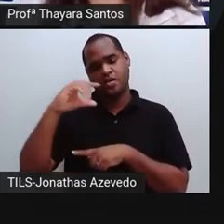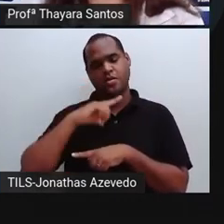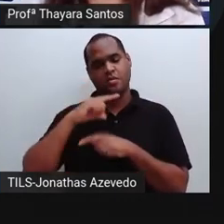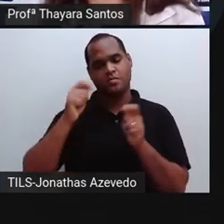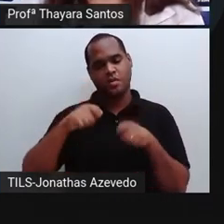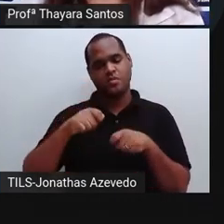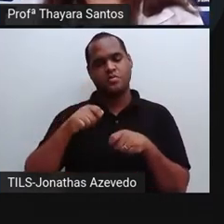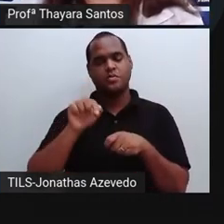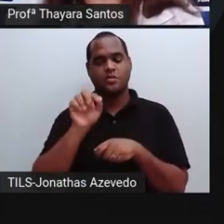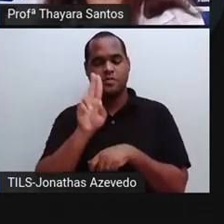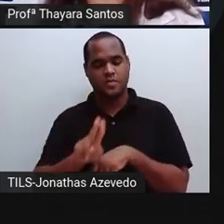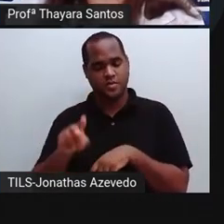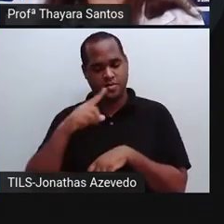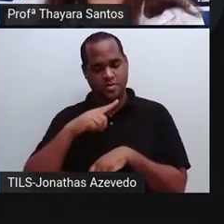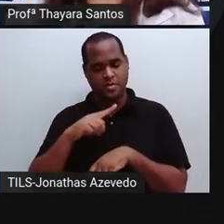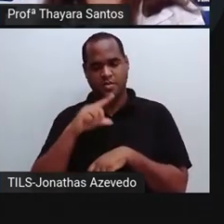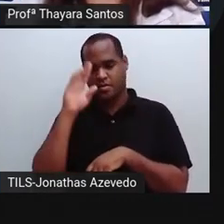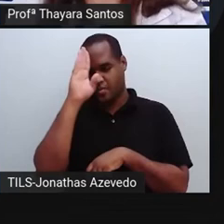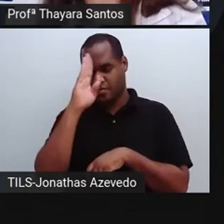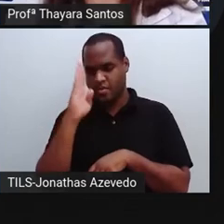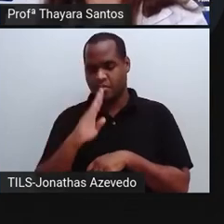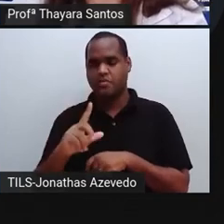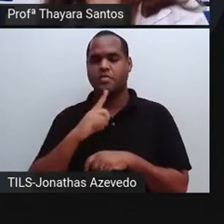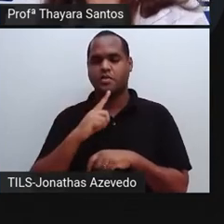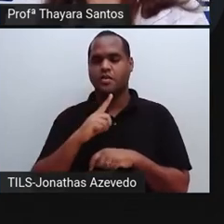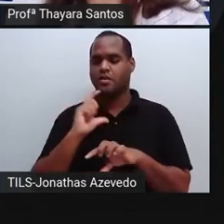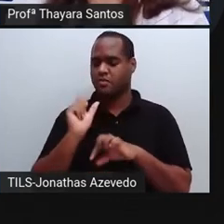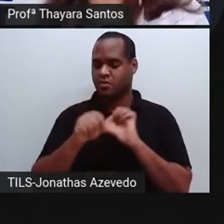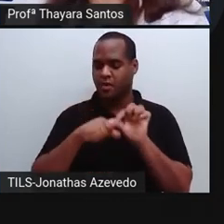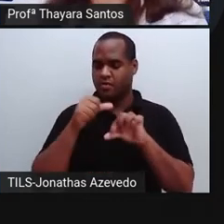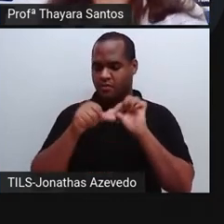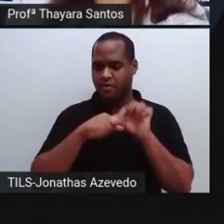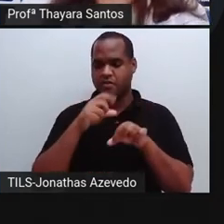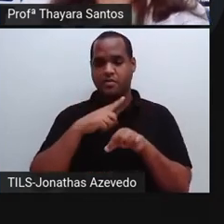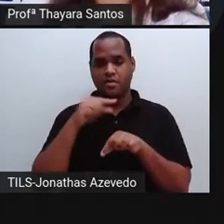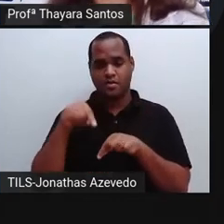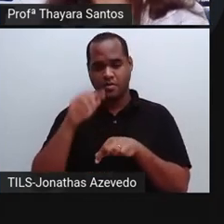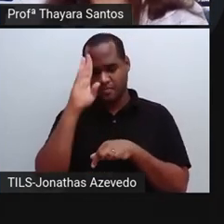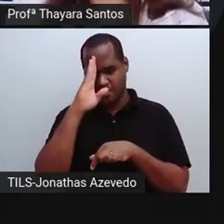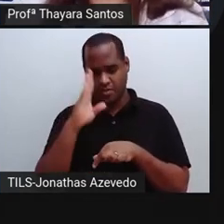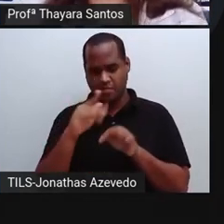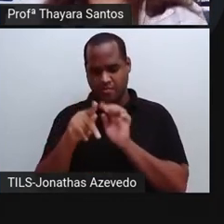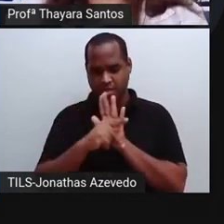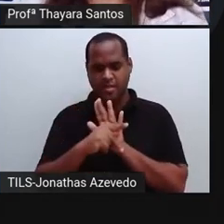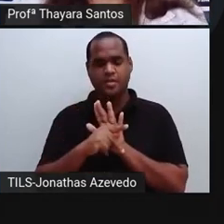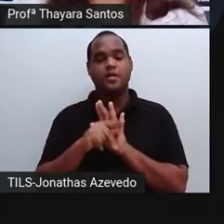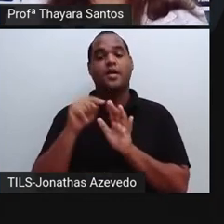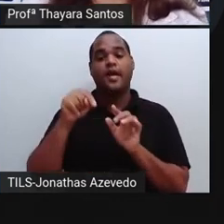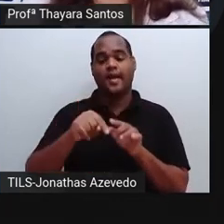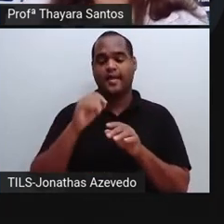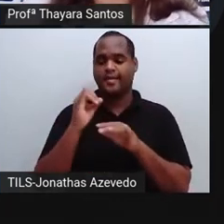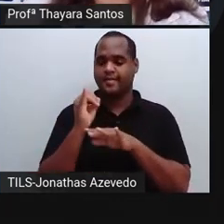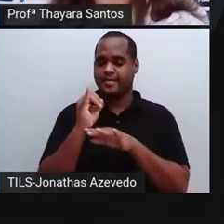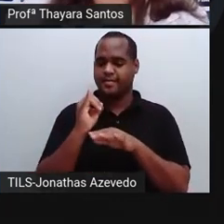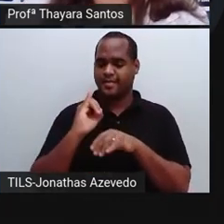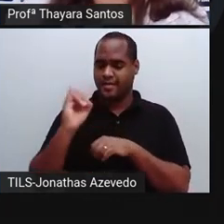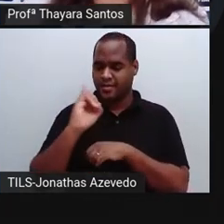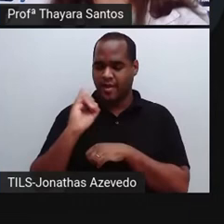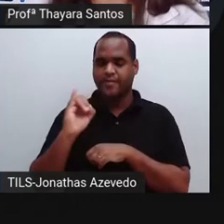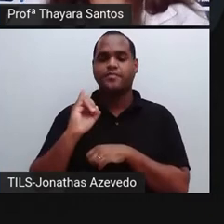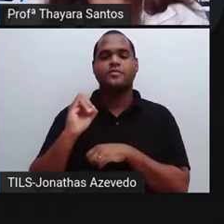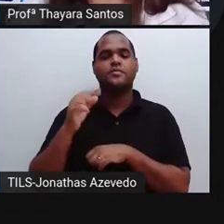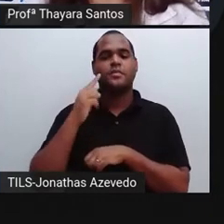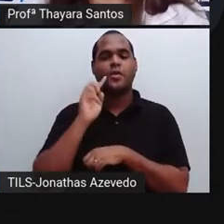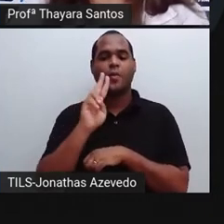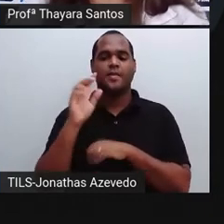A gente utiliza aqui no Brasil graus Celsius, então a gente pode mudar. Como esse simulador não é brasileiro, ele vem no padrão internacional. Então, a gente muda aqui nessa